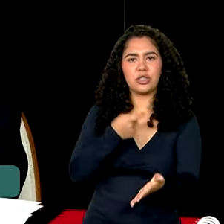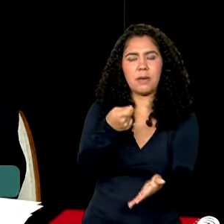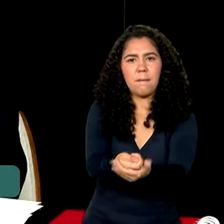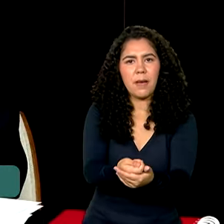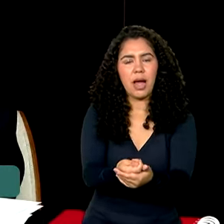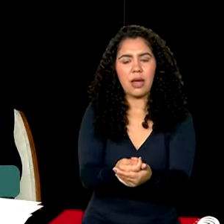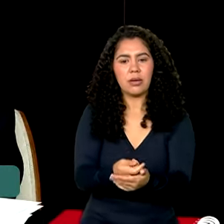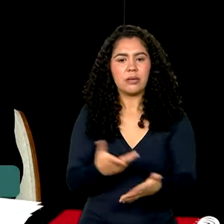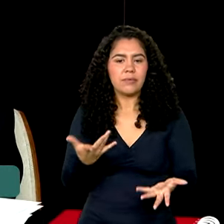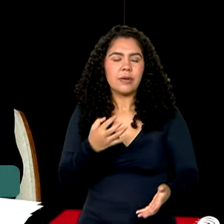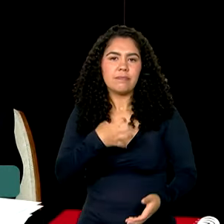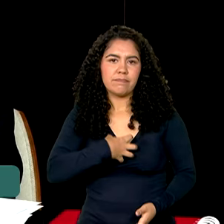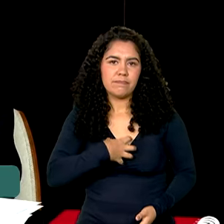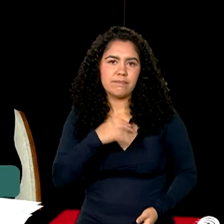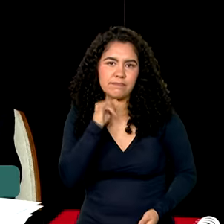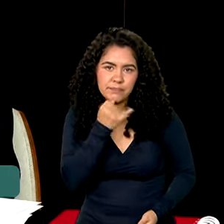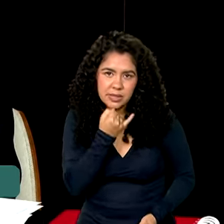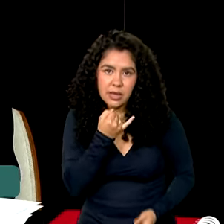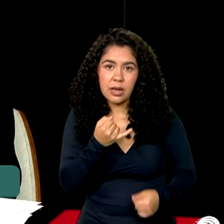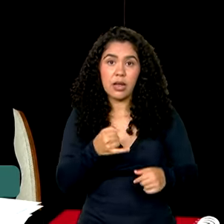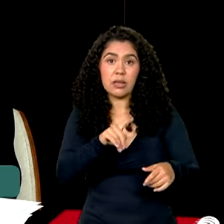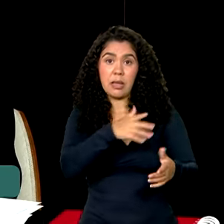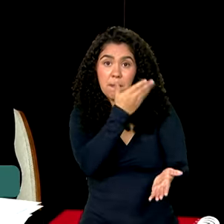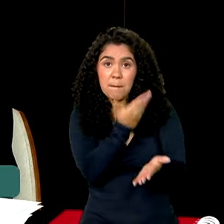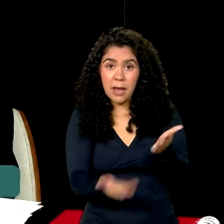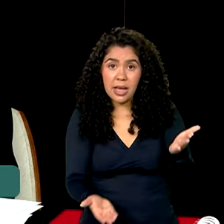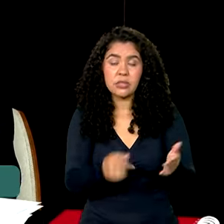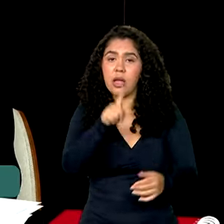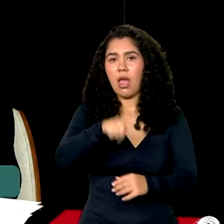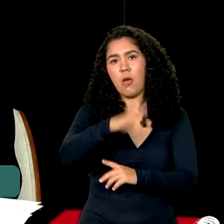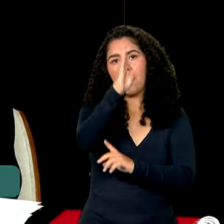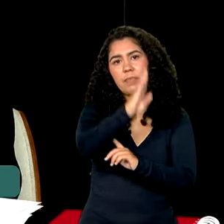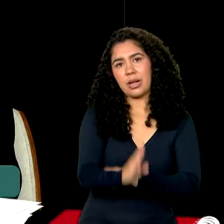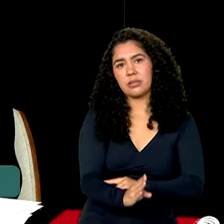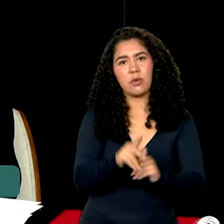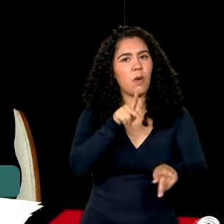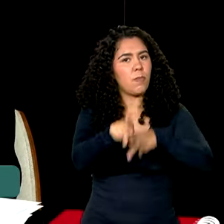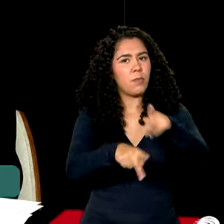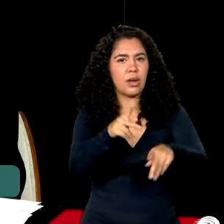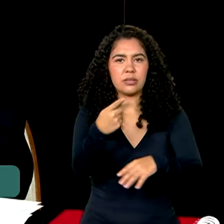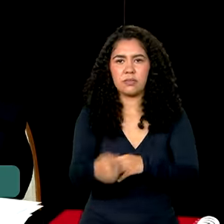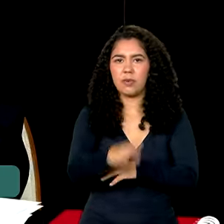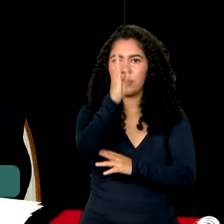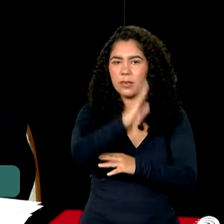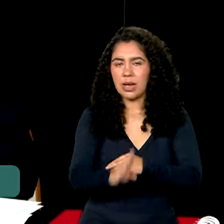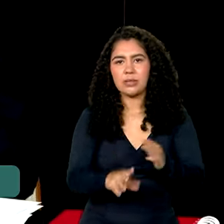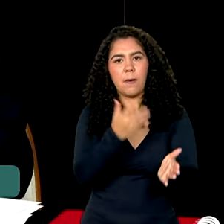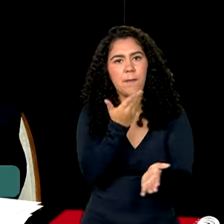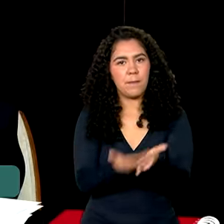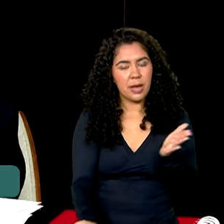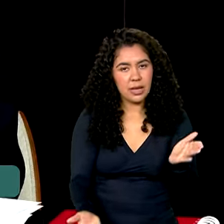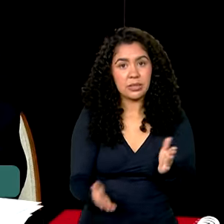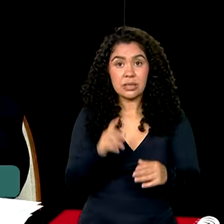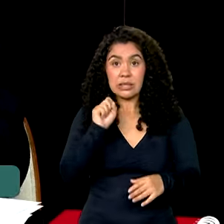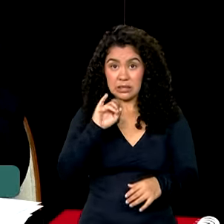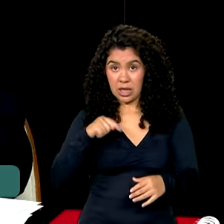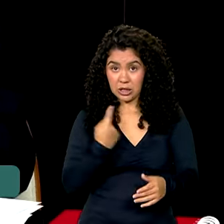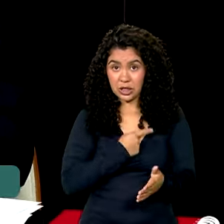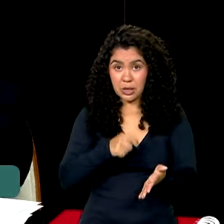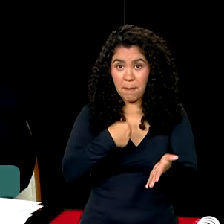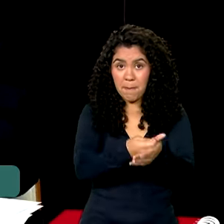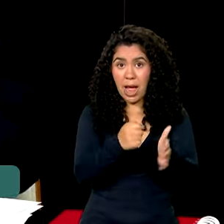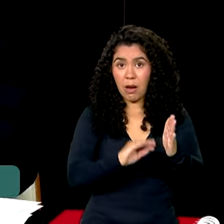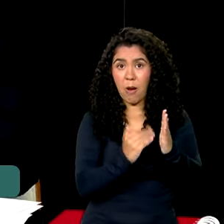Copal manteve, porque quem está perdendo com isso é o Brasil, é o povo brasileiro. Porque quanto mais a gente pagar de juros,